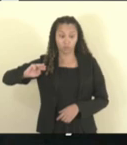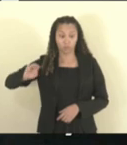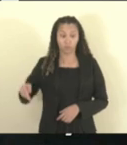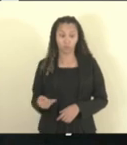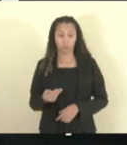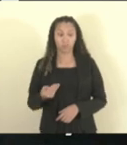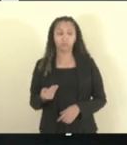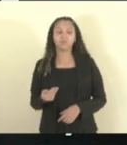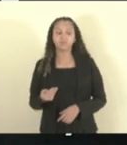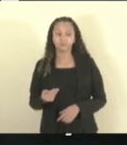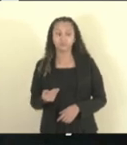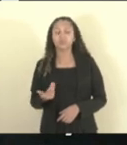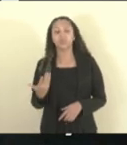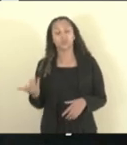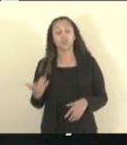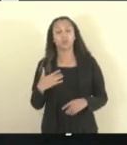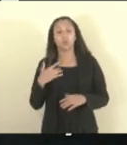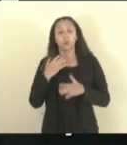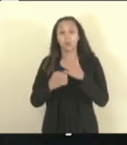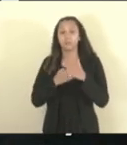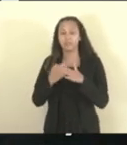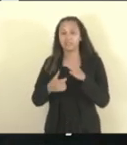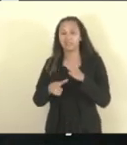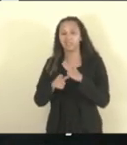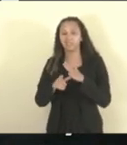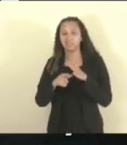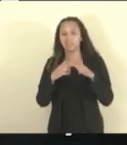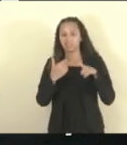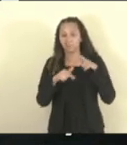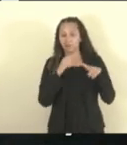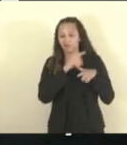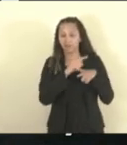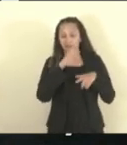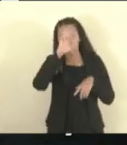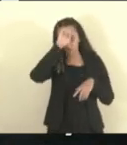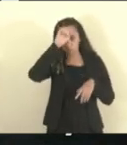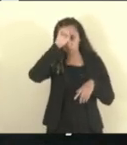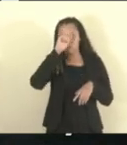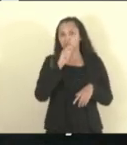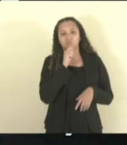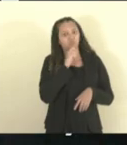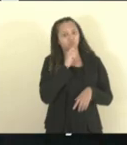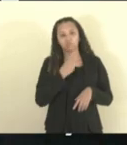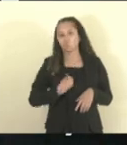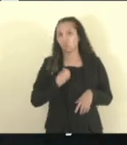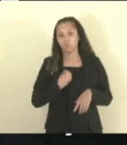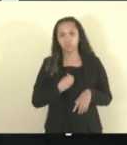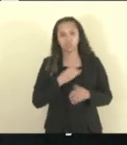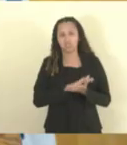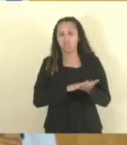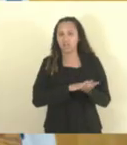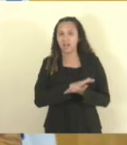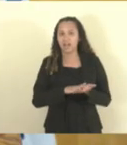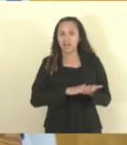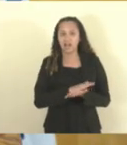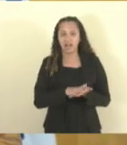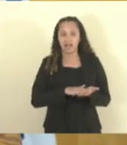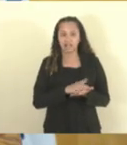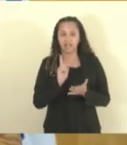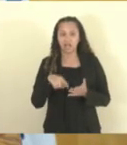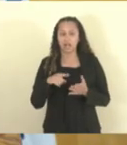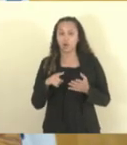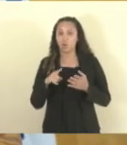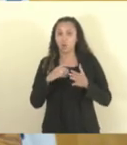que, antes de prestar esse serviço fraudulento em Aracruz, sequer existia. Era uma empresa de comércio de